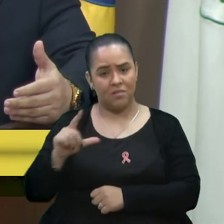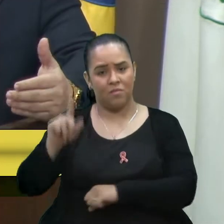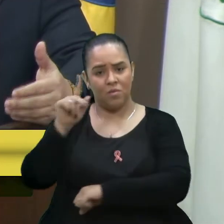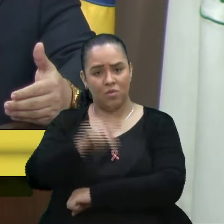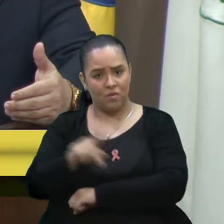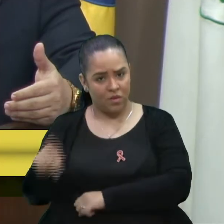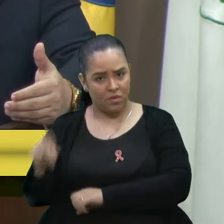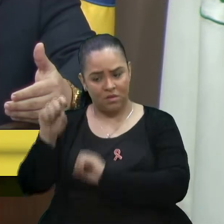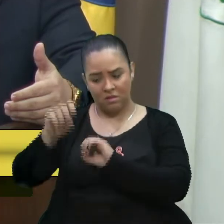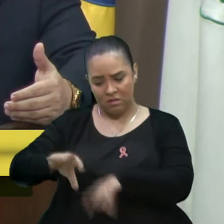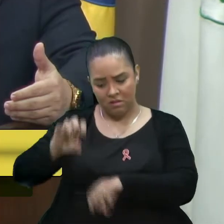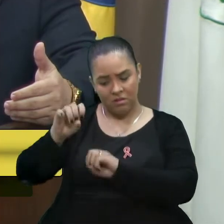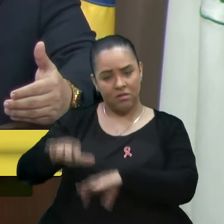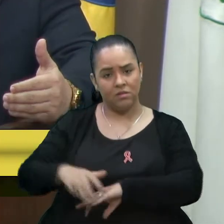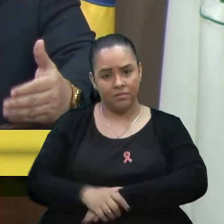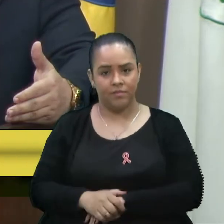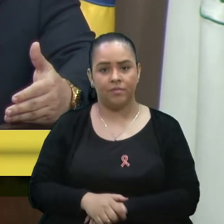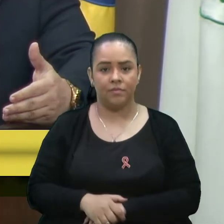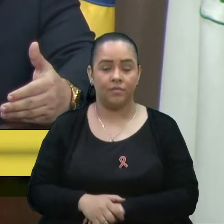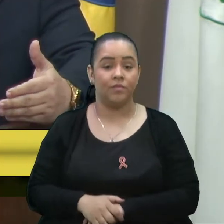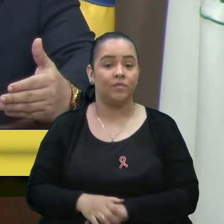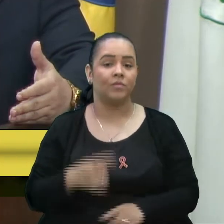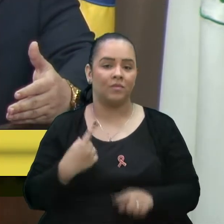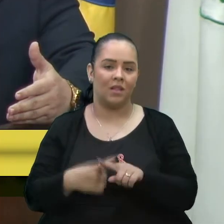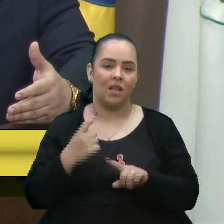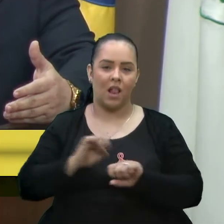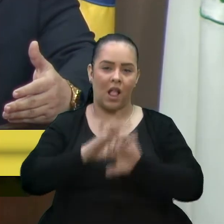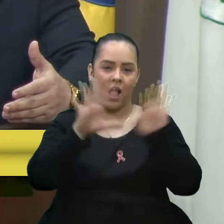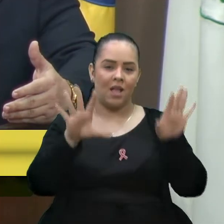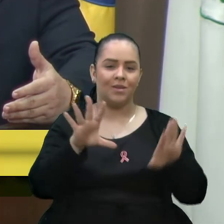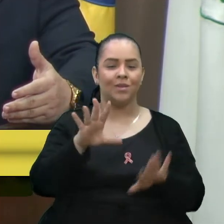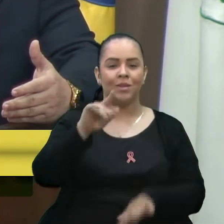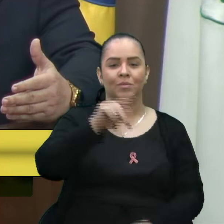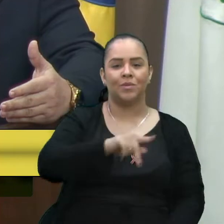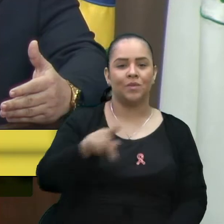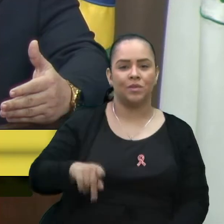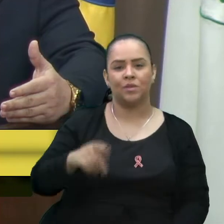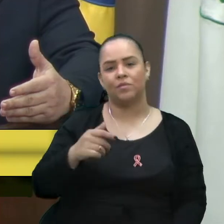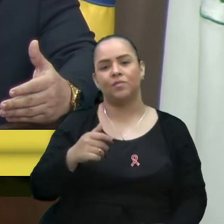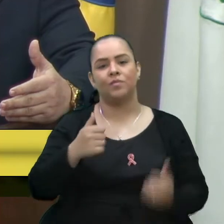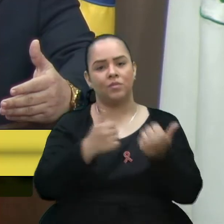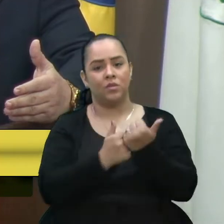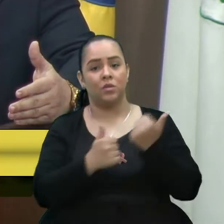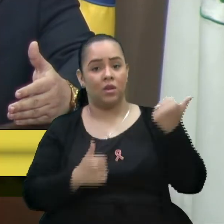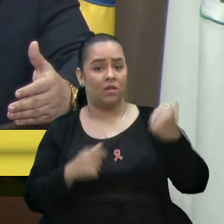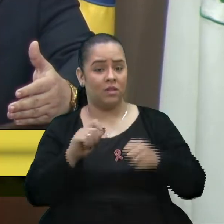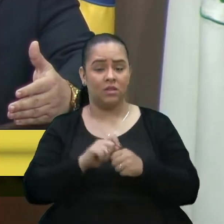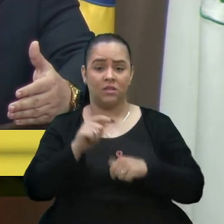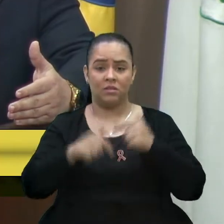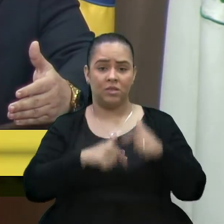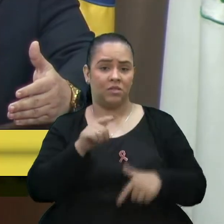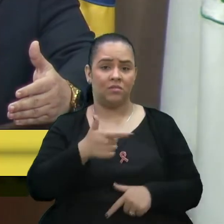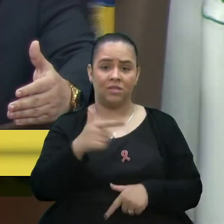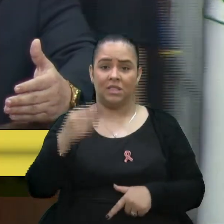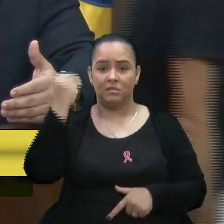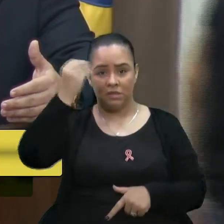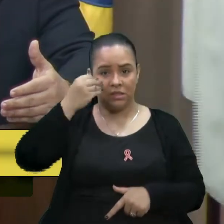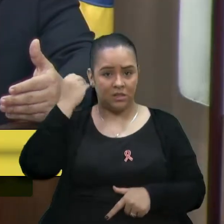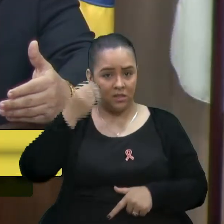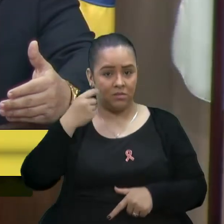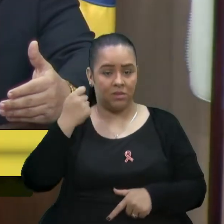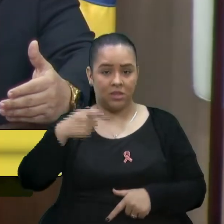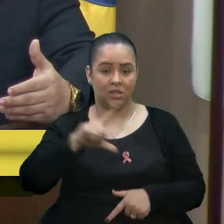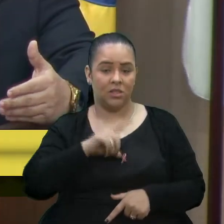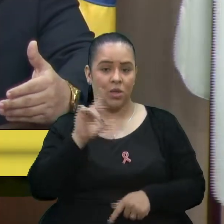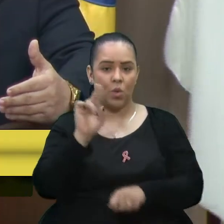É claro que os professores, diretores, acabam fazendo um trabalho que eles não têm experiência. Eles teriam que